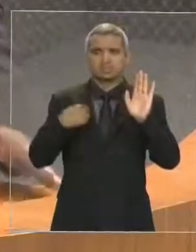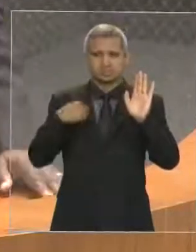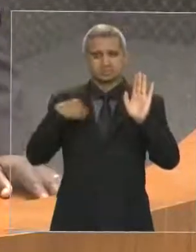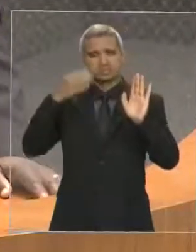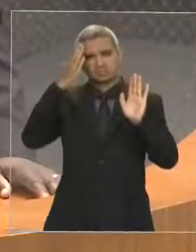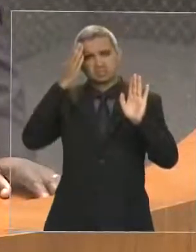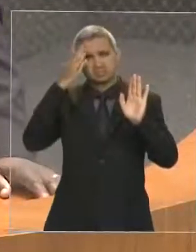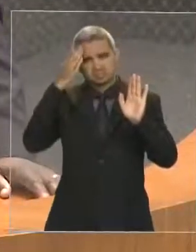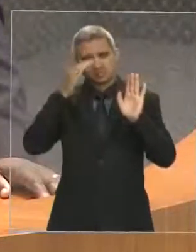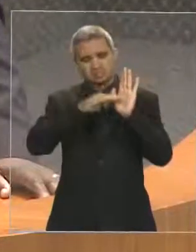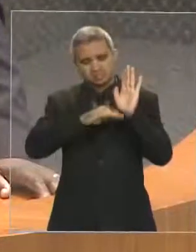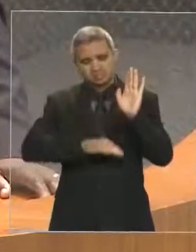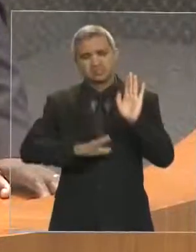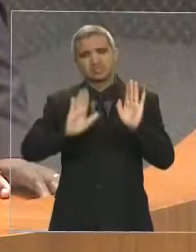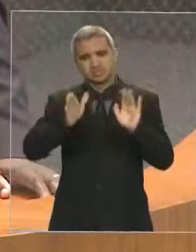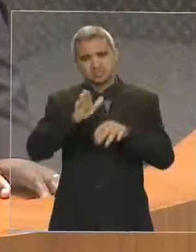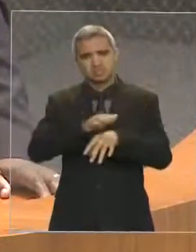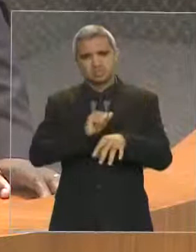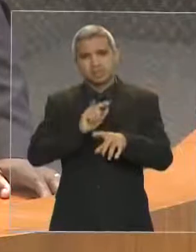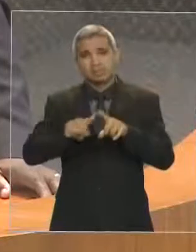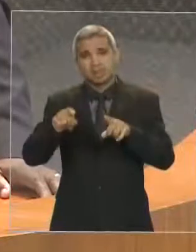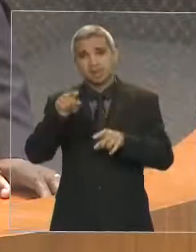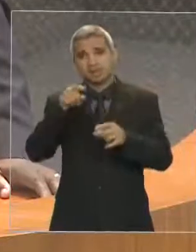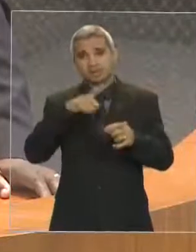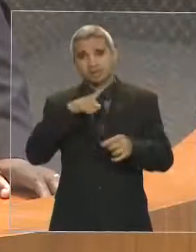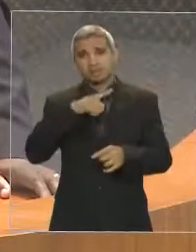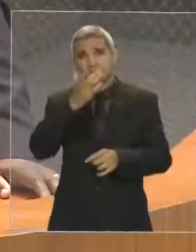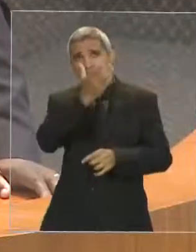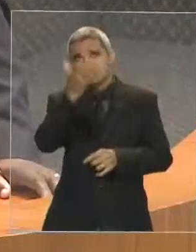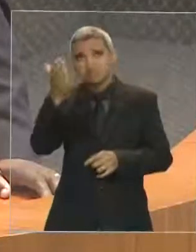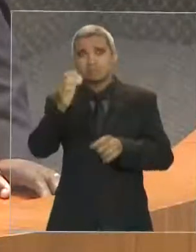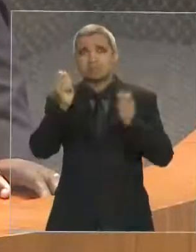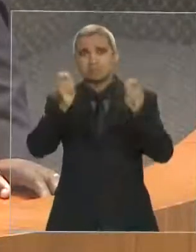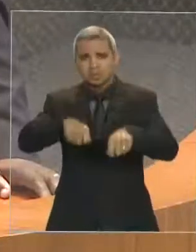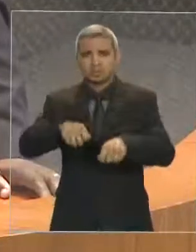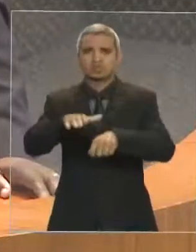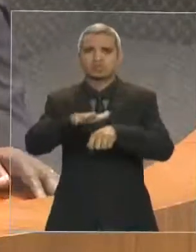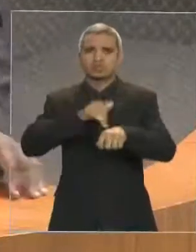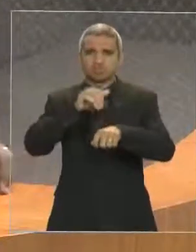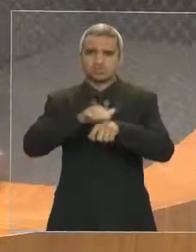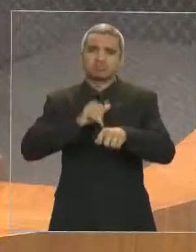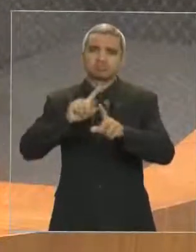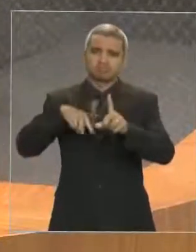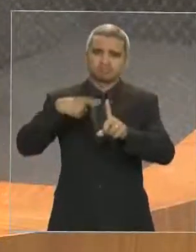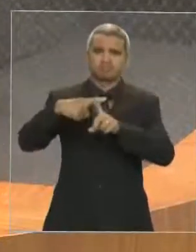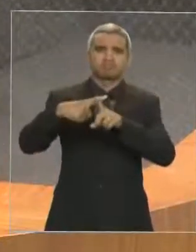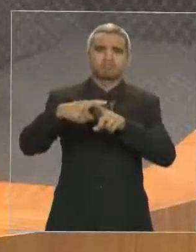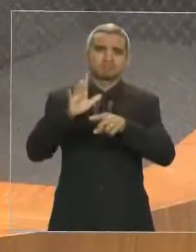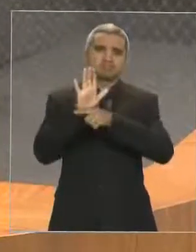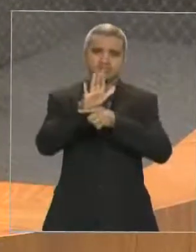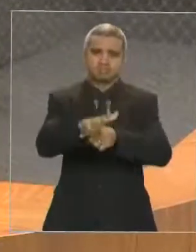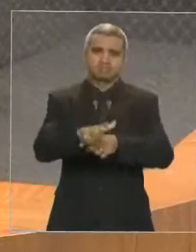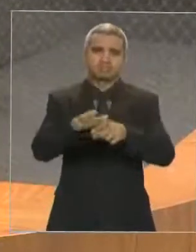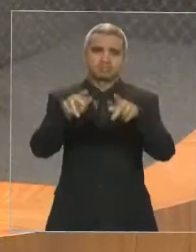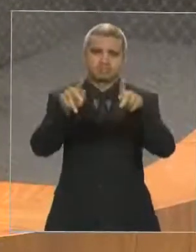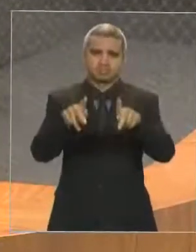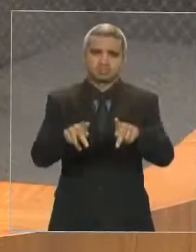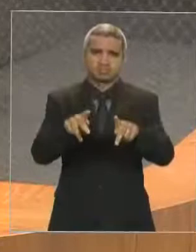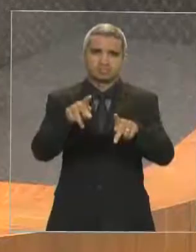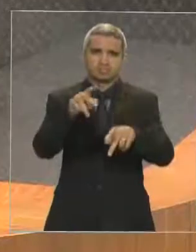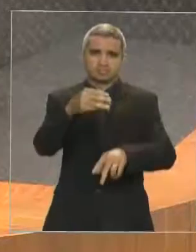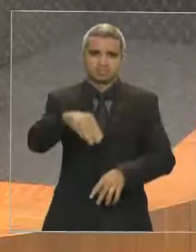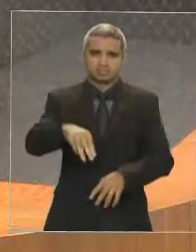nós temos esses aqui que ainda podem ainda reforçar ainda mais a segurança pública do Estado do Maranhão. Portanto,